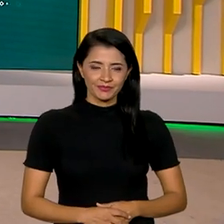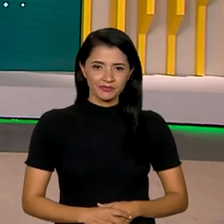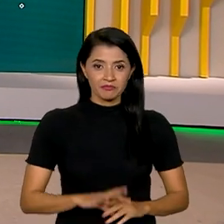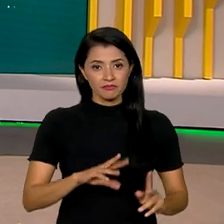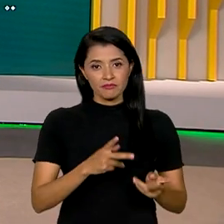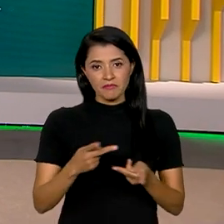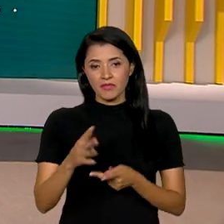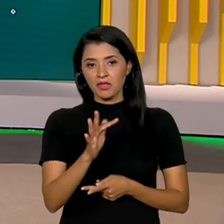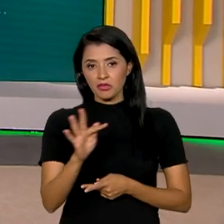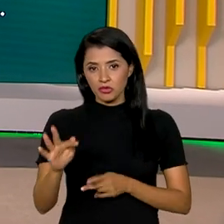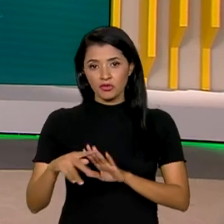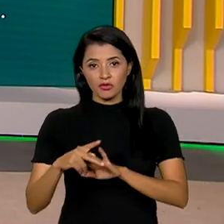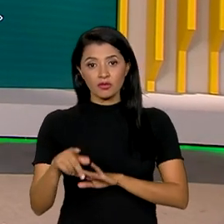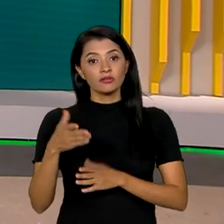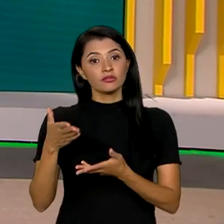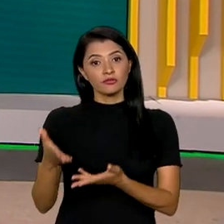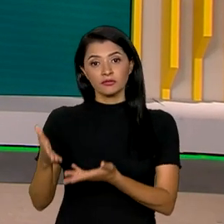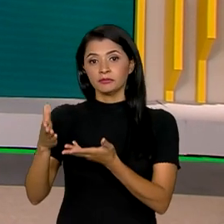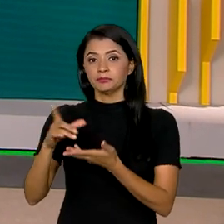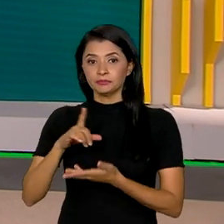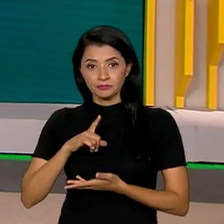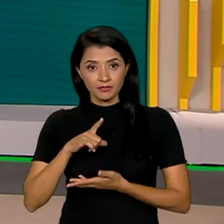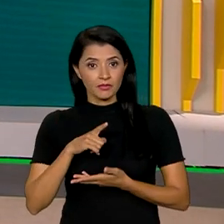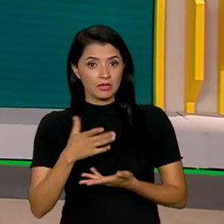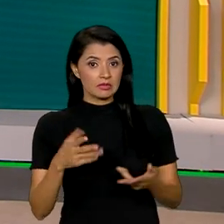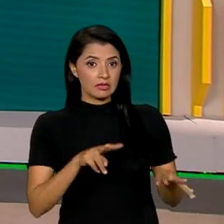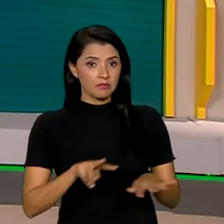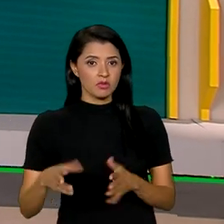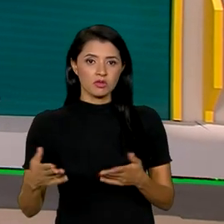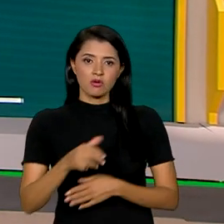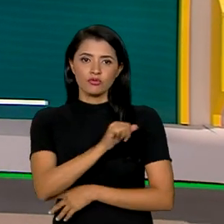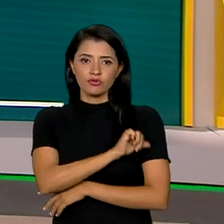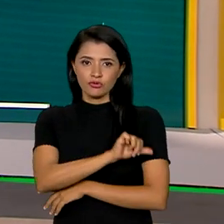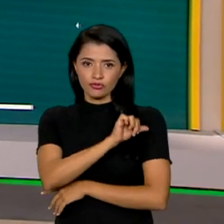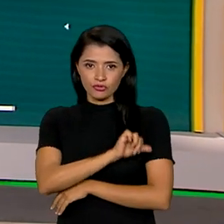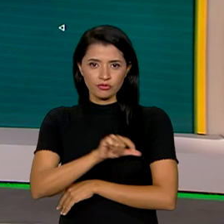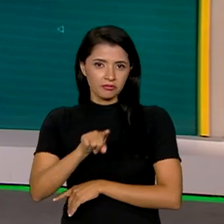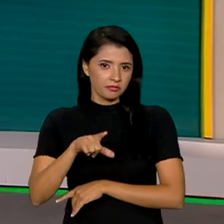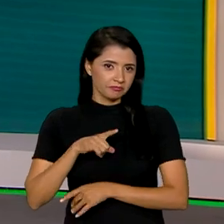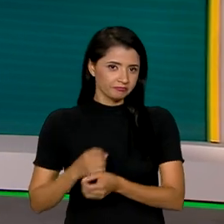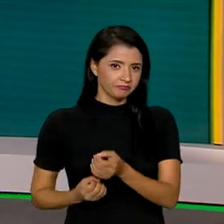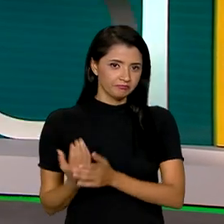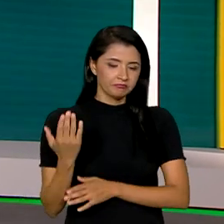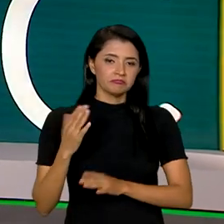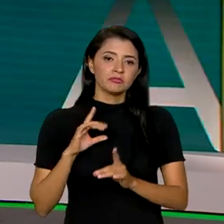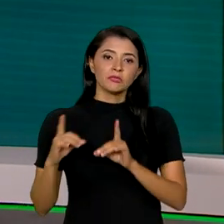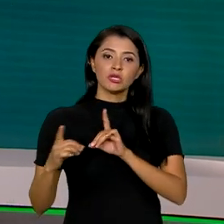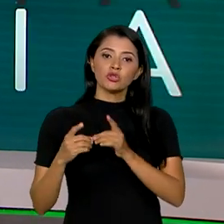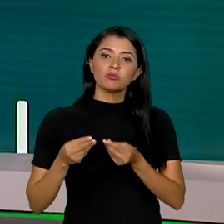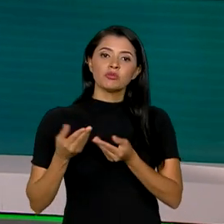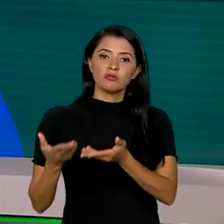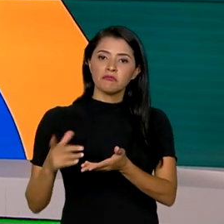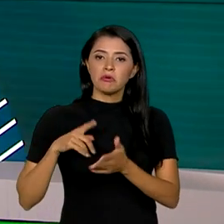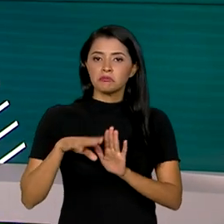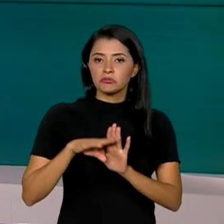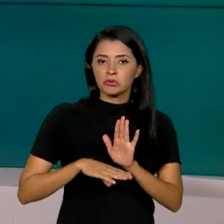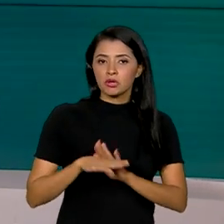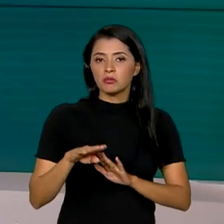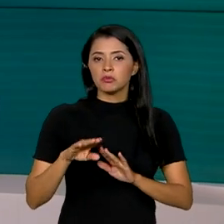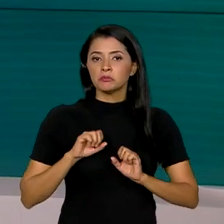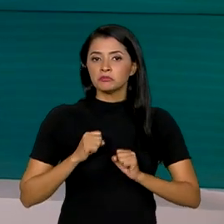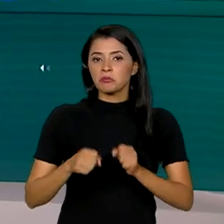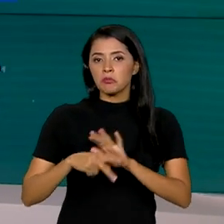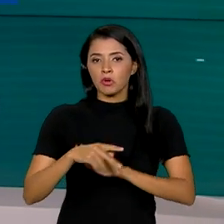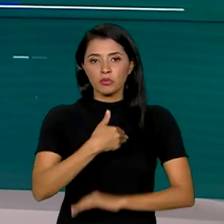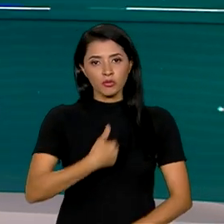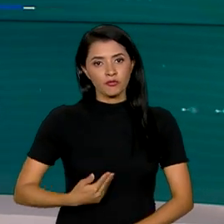A Caravana Federativa vai esta semana ao Rio de Janeiro. Criada para levar atendimento, programas e ações